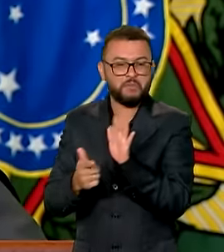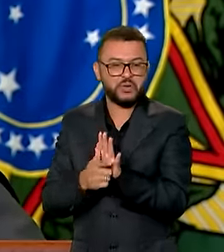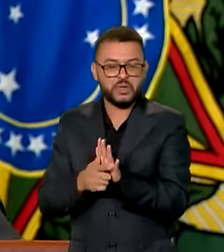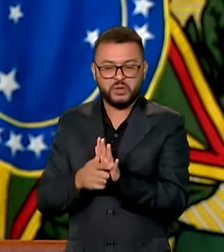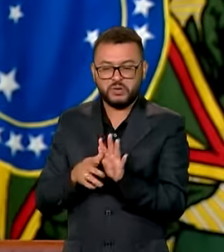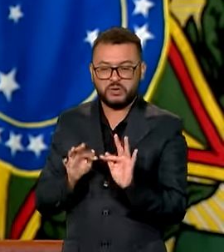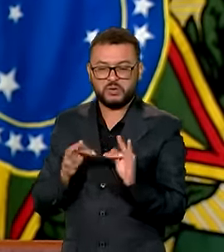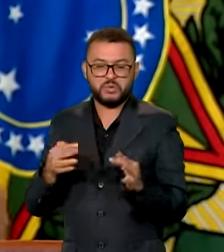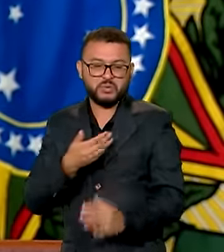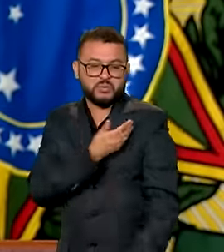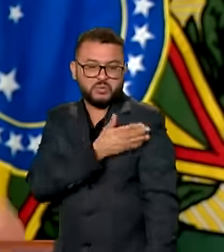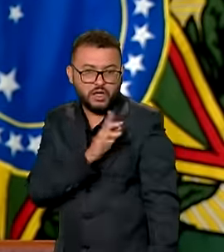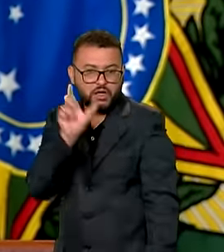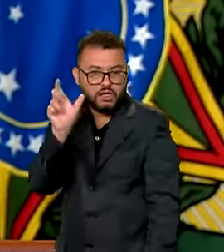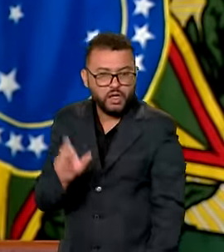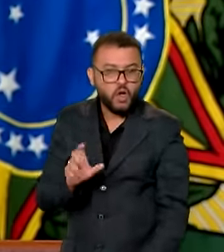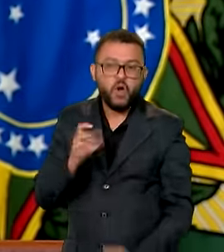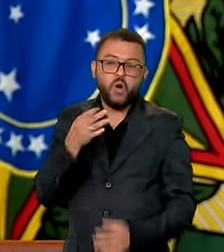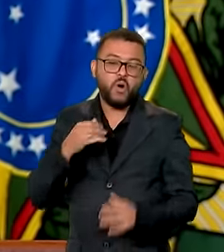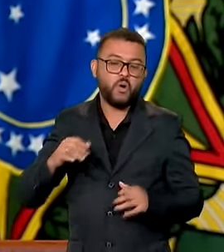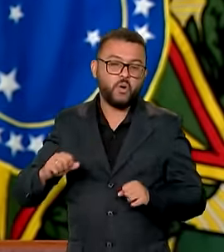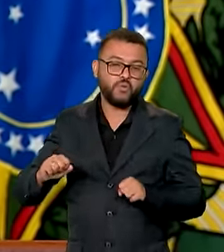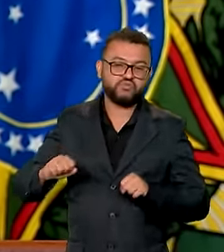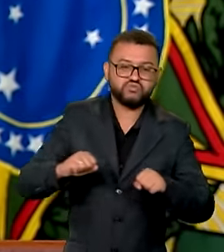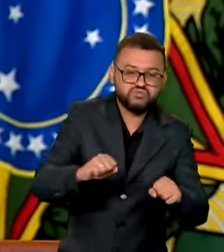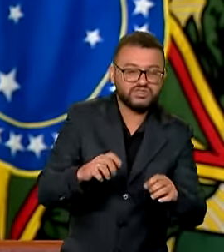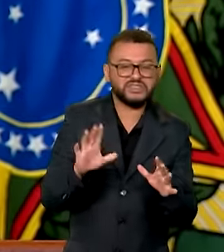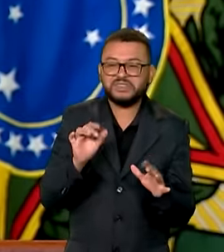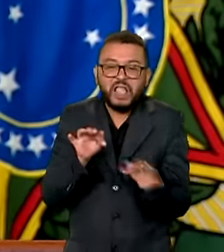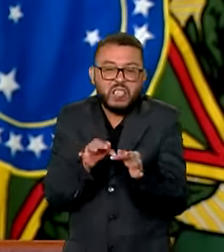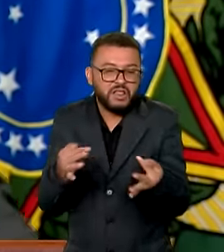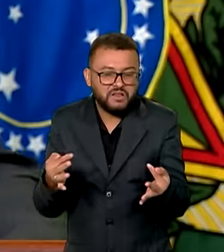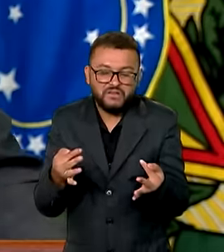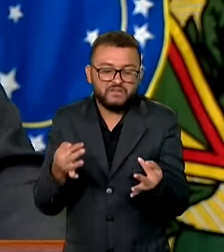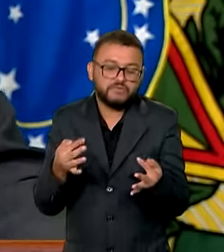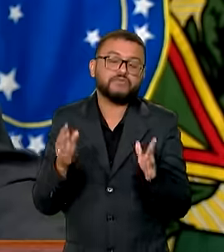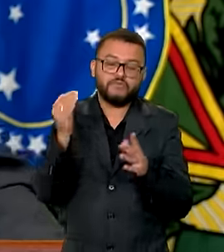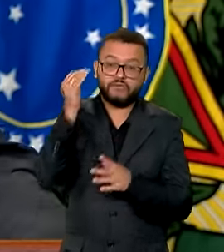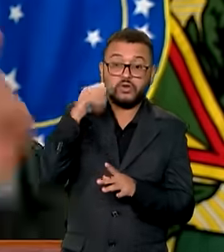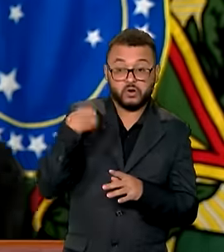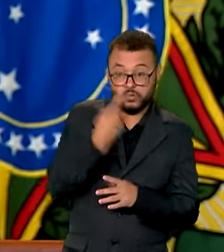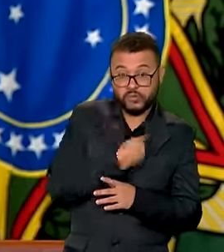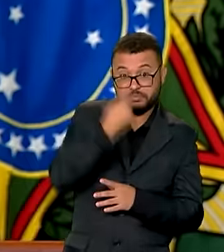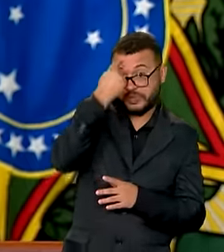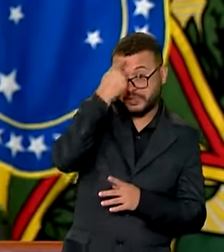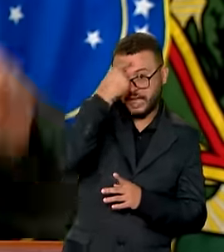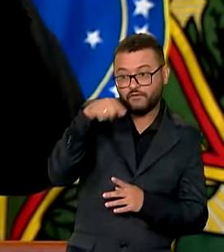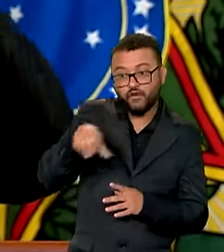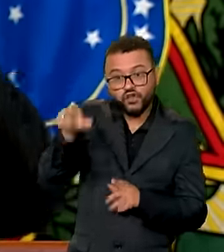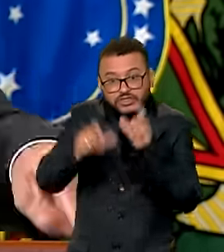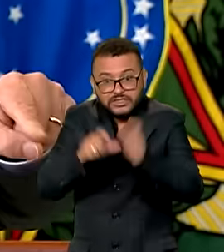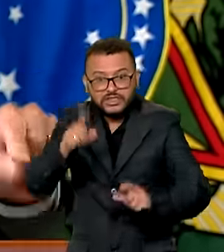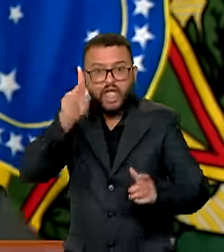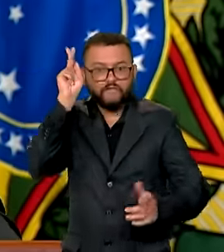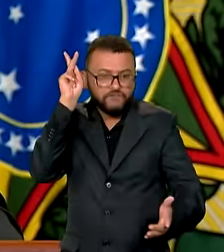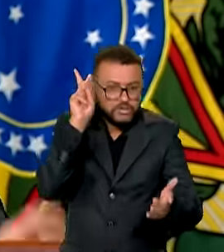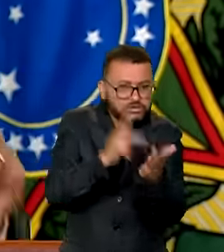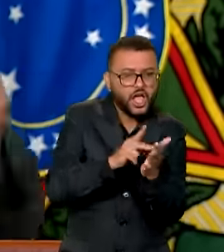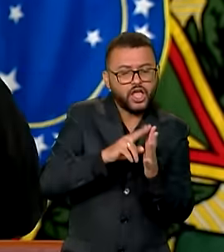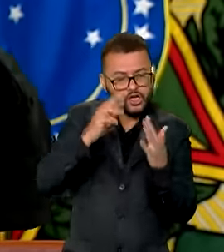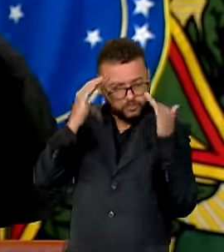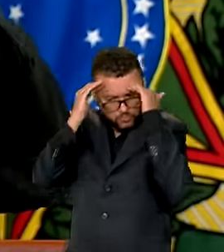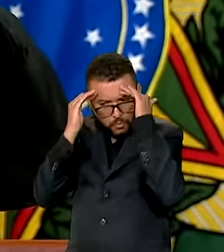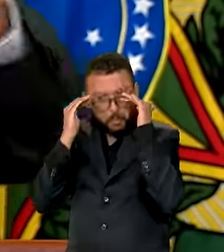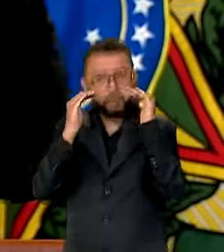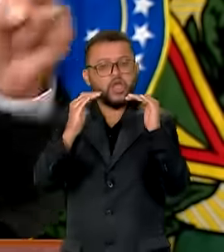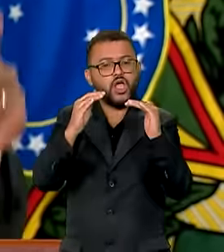material de clave ou como puxadores de carrocinha. É importante que a sociedade veja vocês e respeite vocês